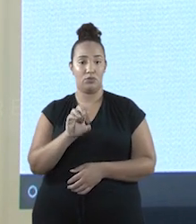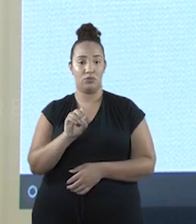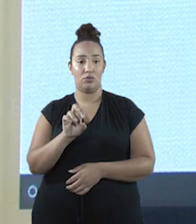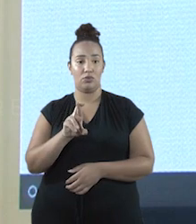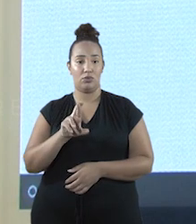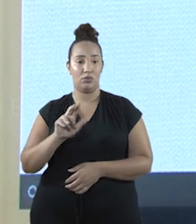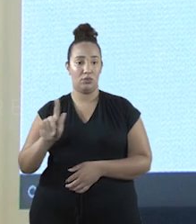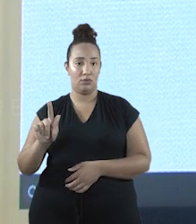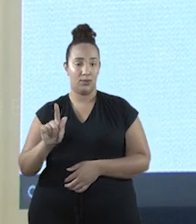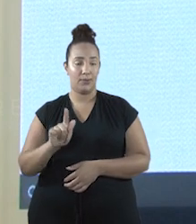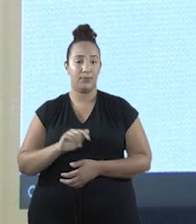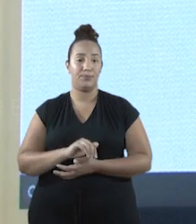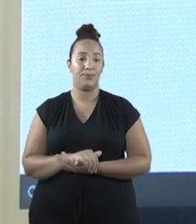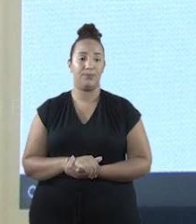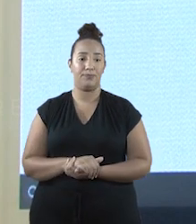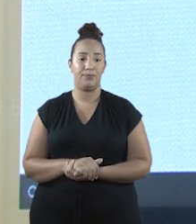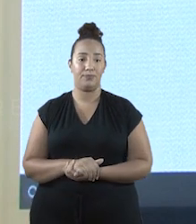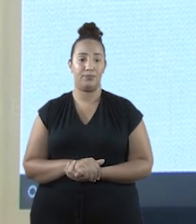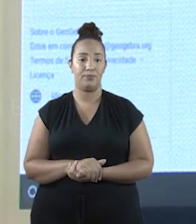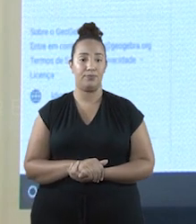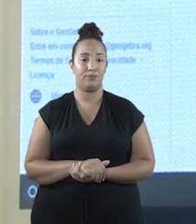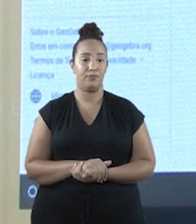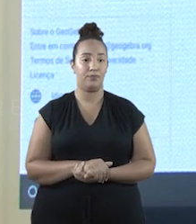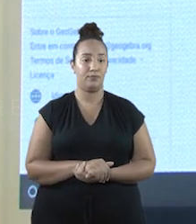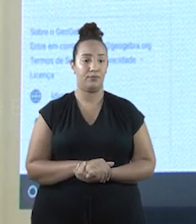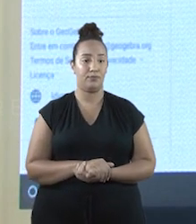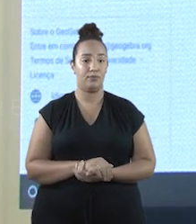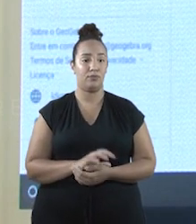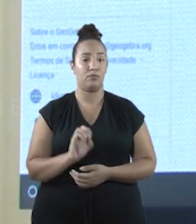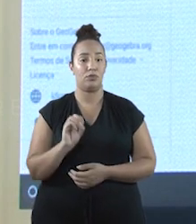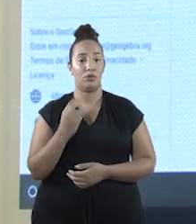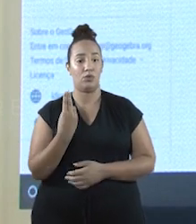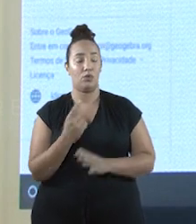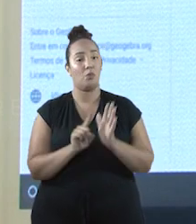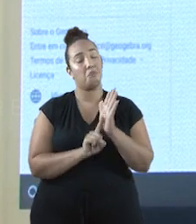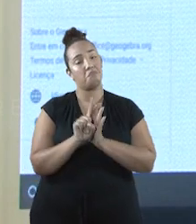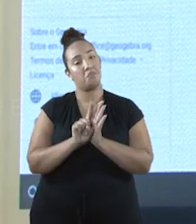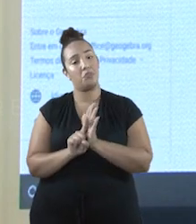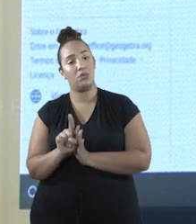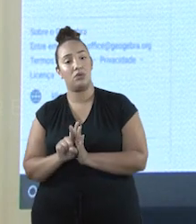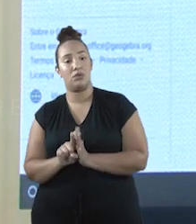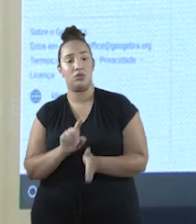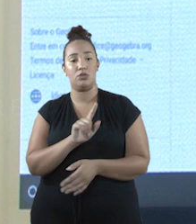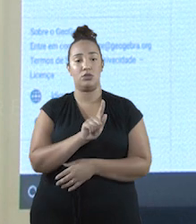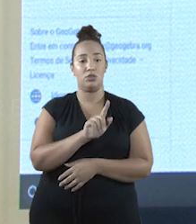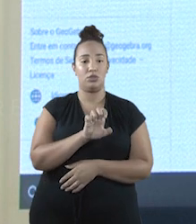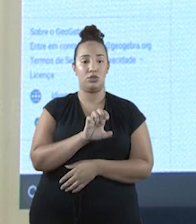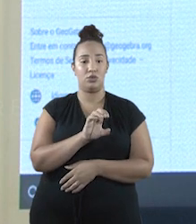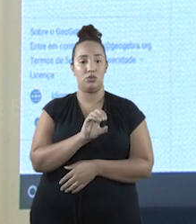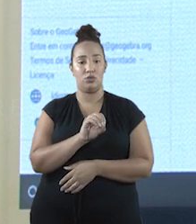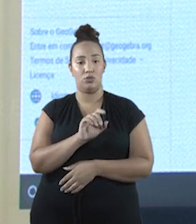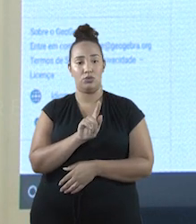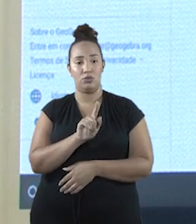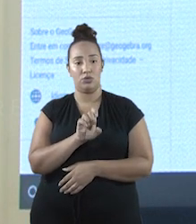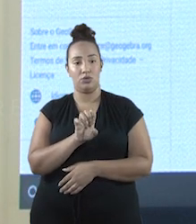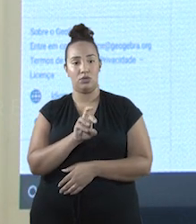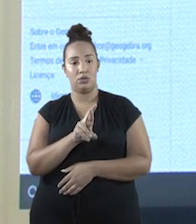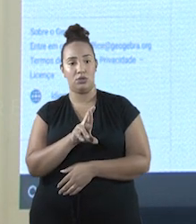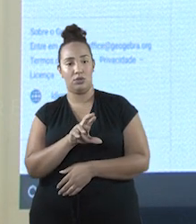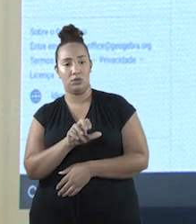ou pesquisar GeoGebra no Google e clicar no site.